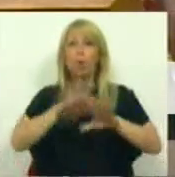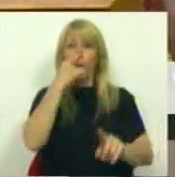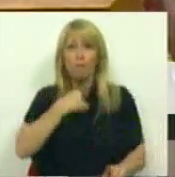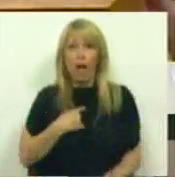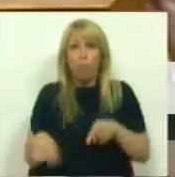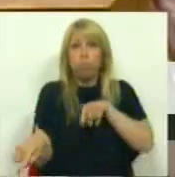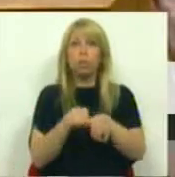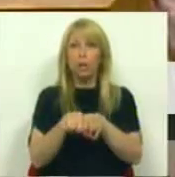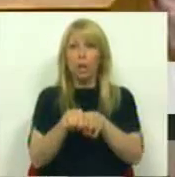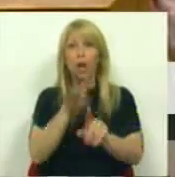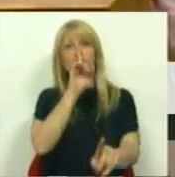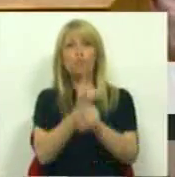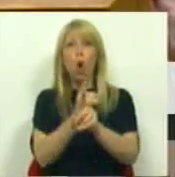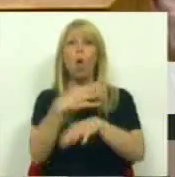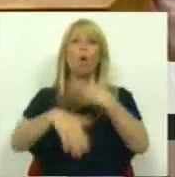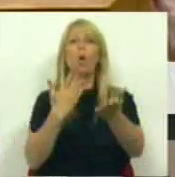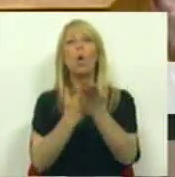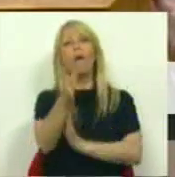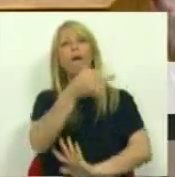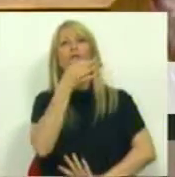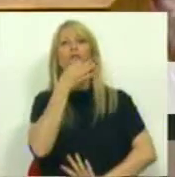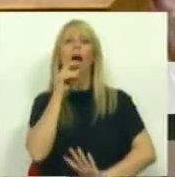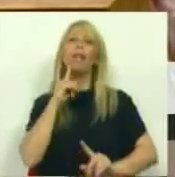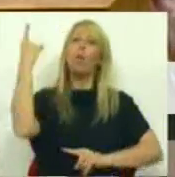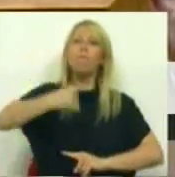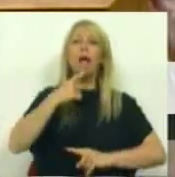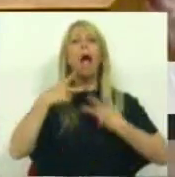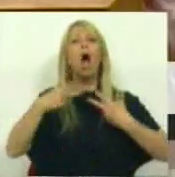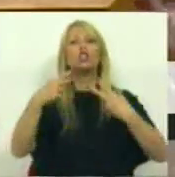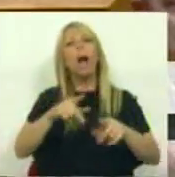e ao mesmo tempo continuarem a falar-nos de uma austeridade que é boazinha e é generosa. Obrigado, Sr. Presidente.